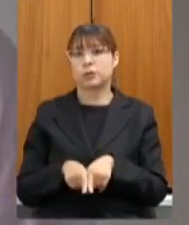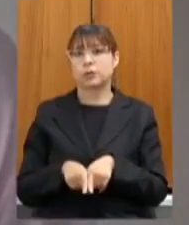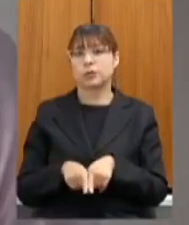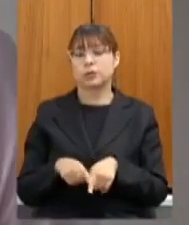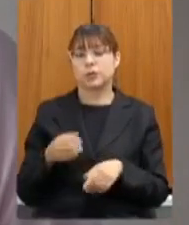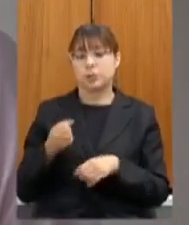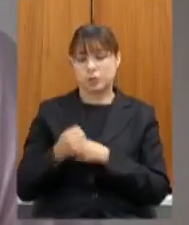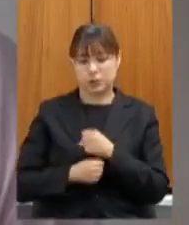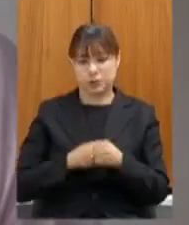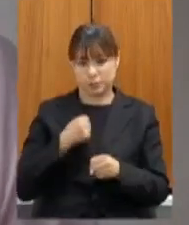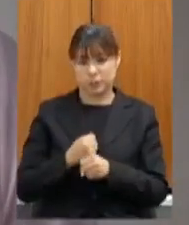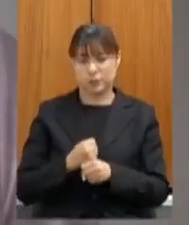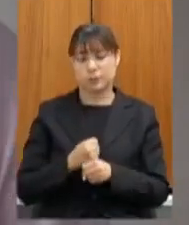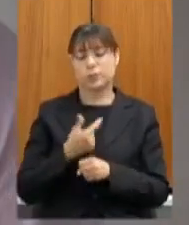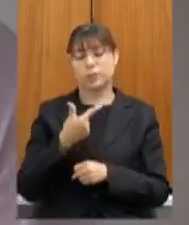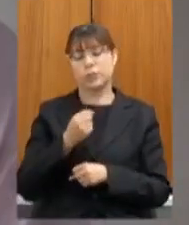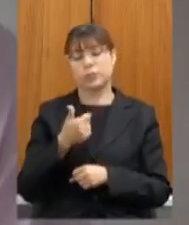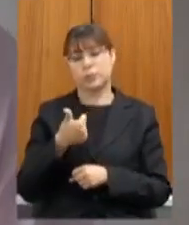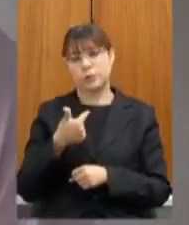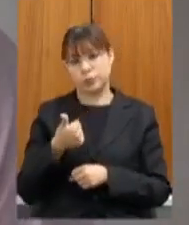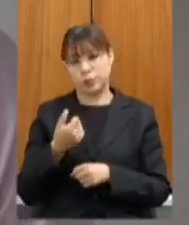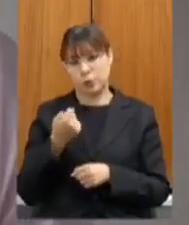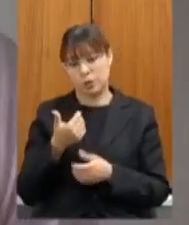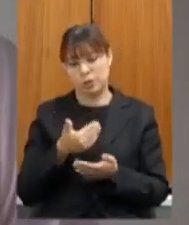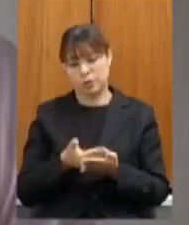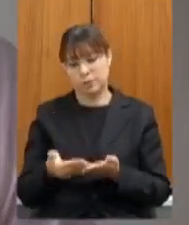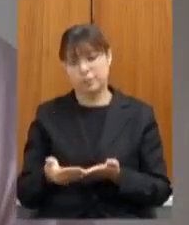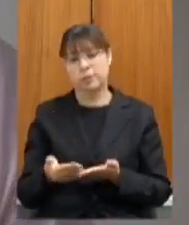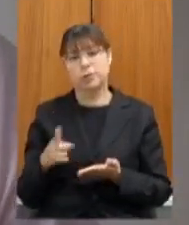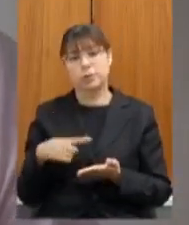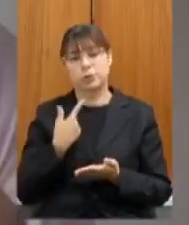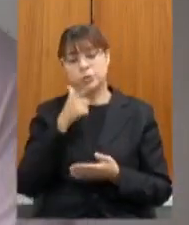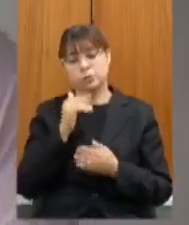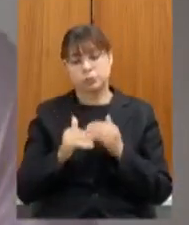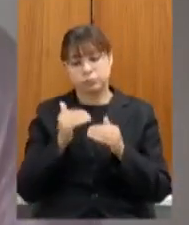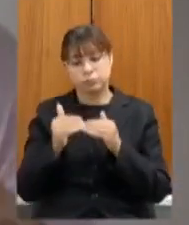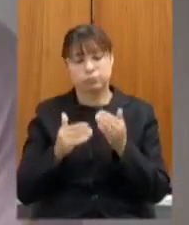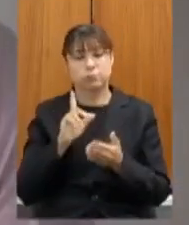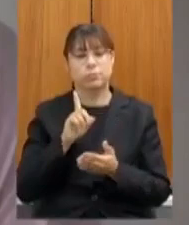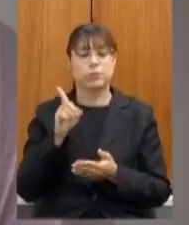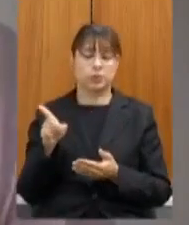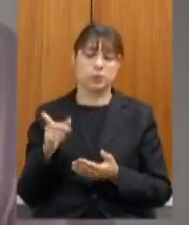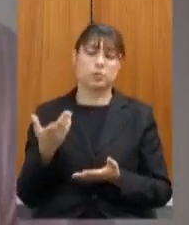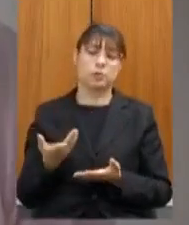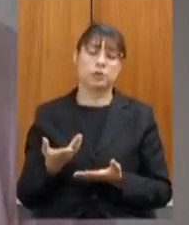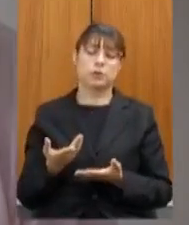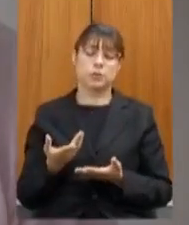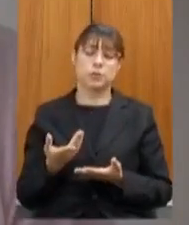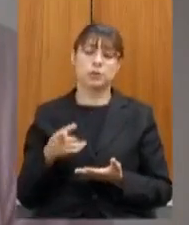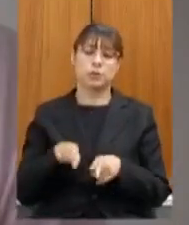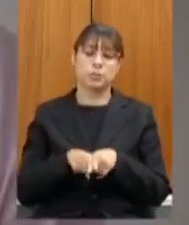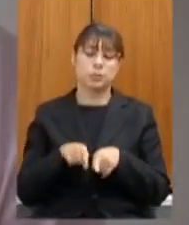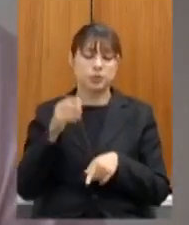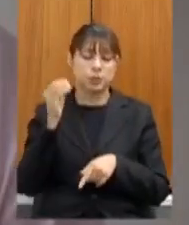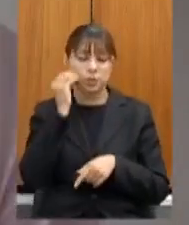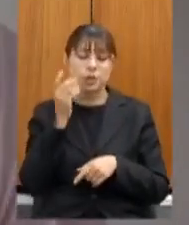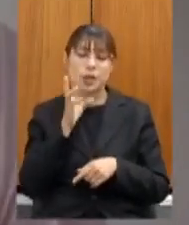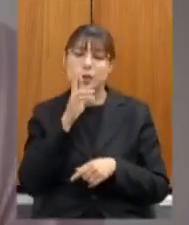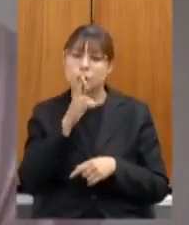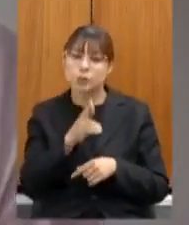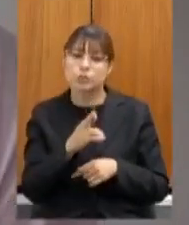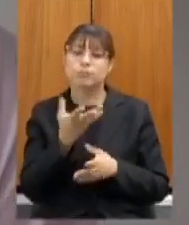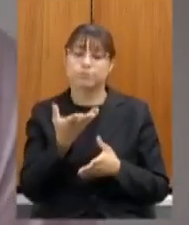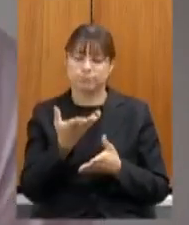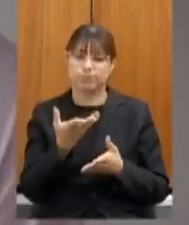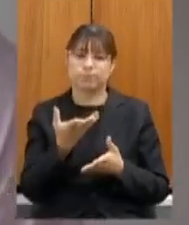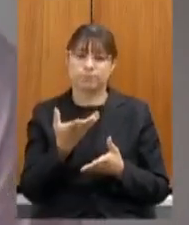nesse ano que se inicia a gente avançar de forma mais substancial e trazer os resultados práticos